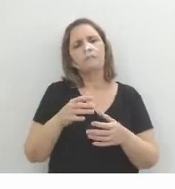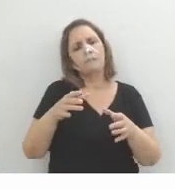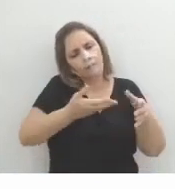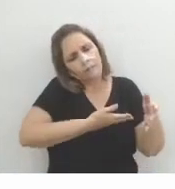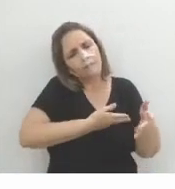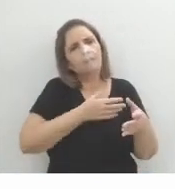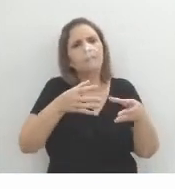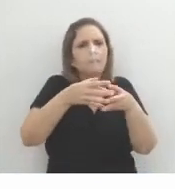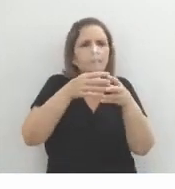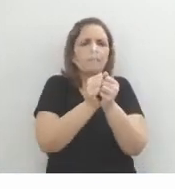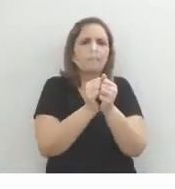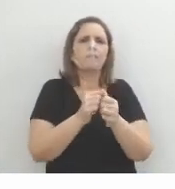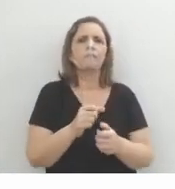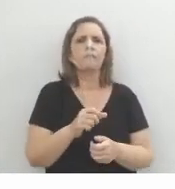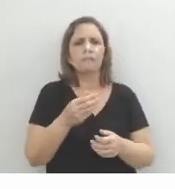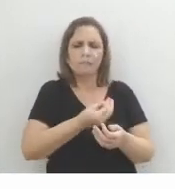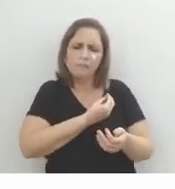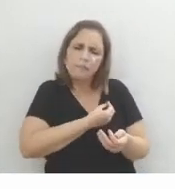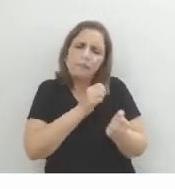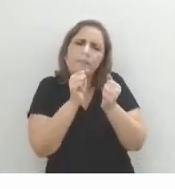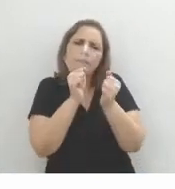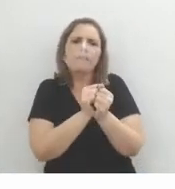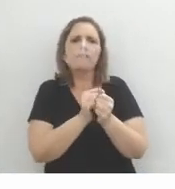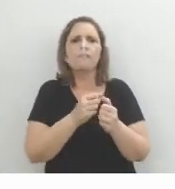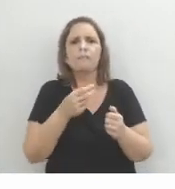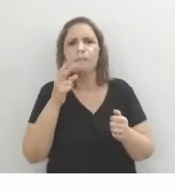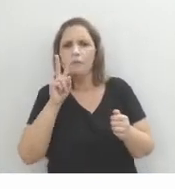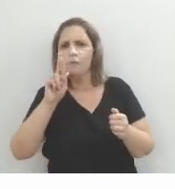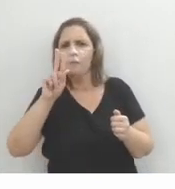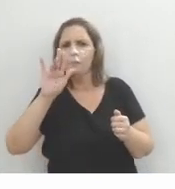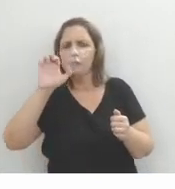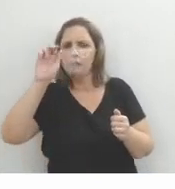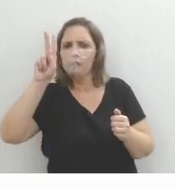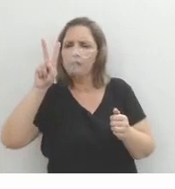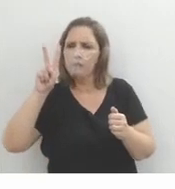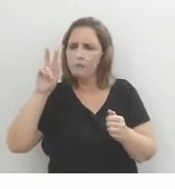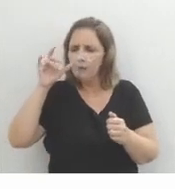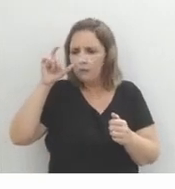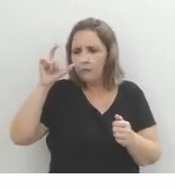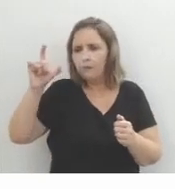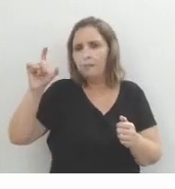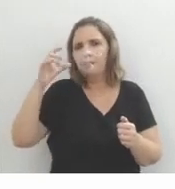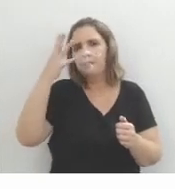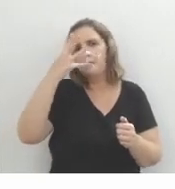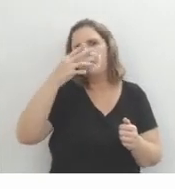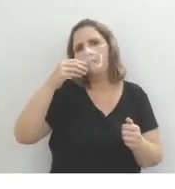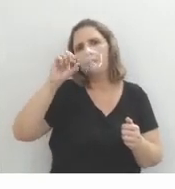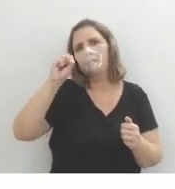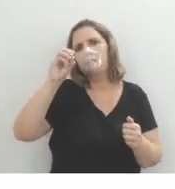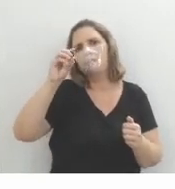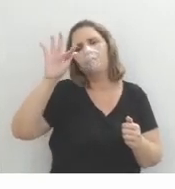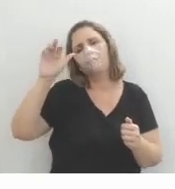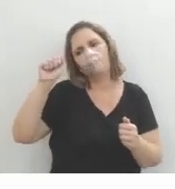seu círculo de amizades. Com a convivência, nasce o interesse de Rubião pela bela Sofia. Olha